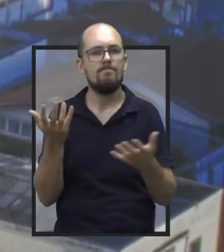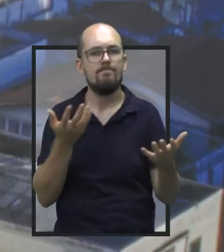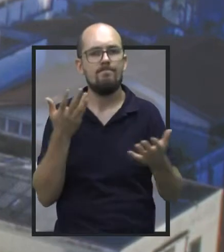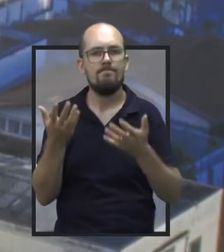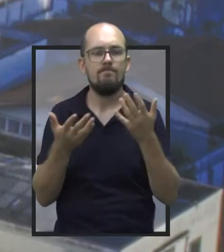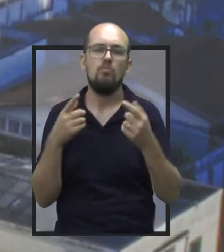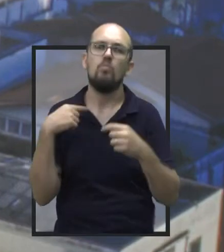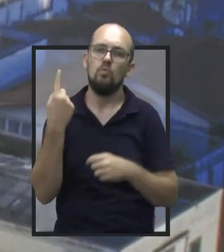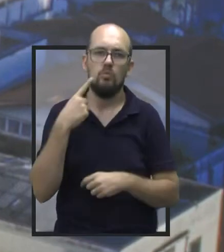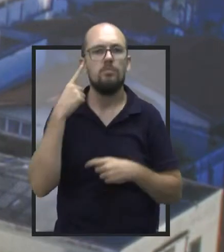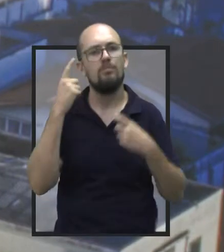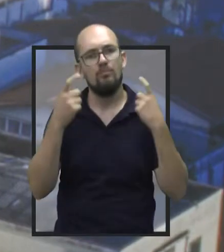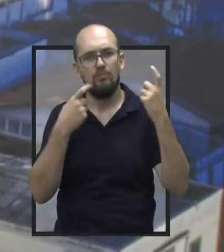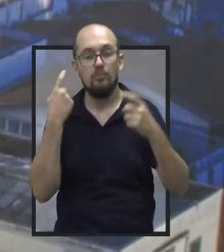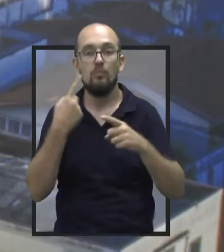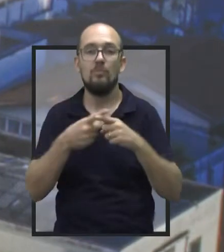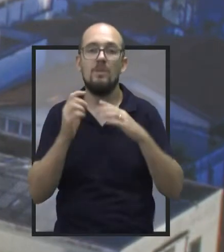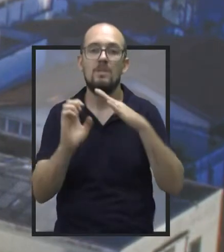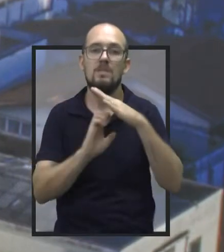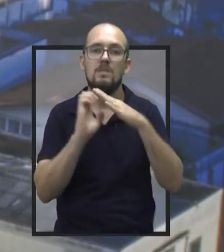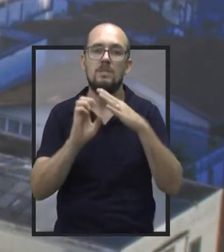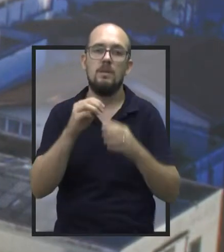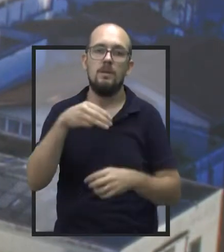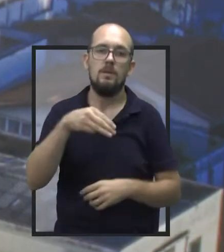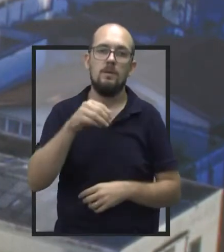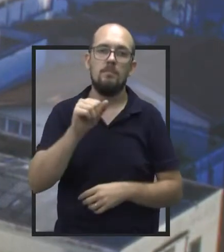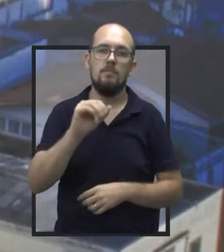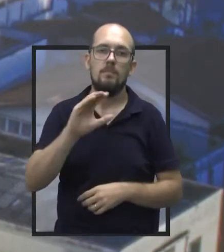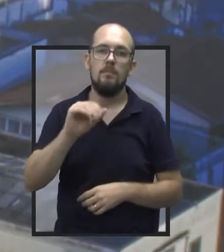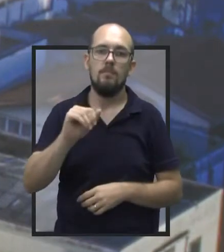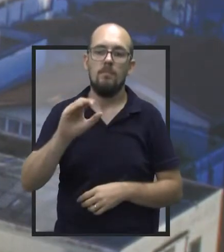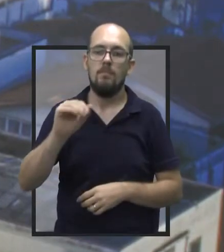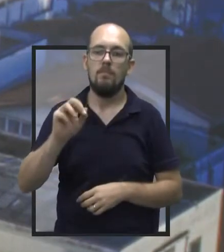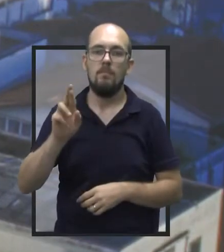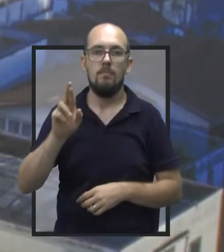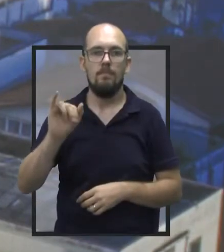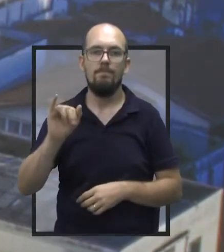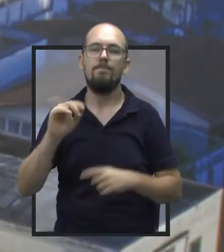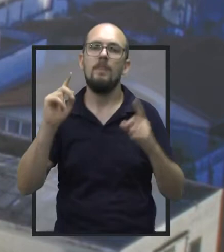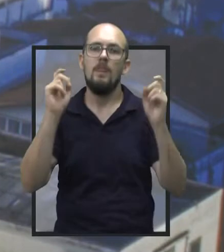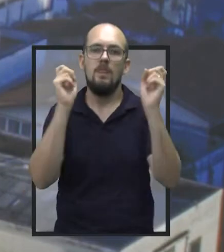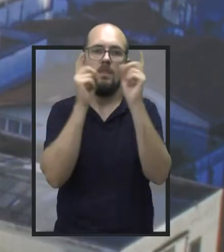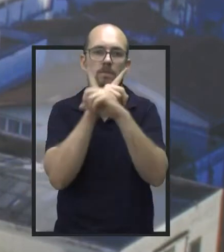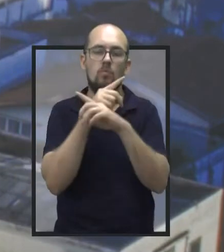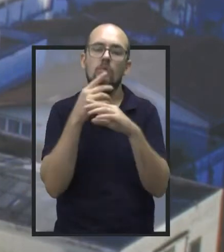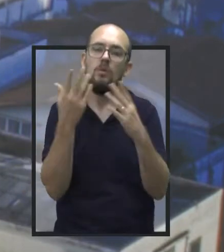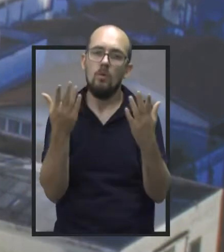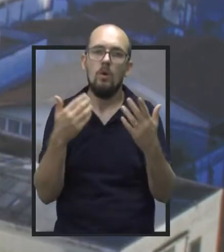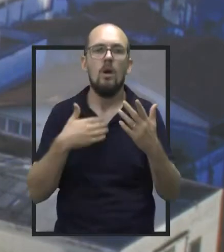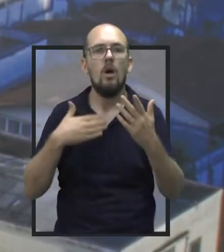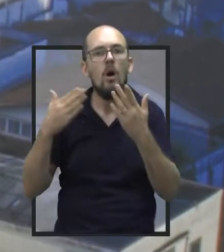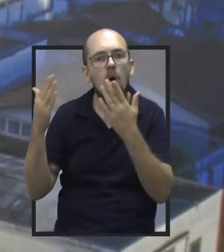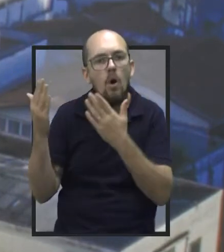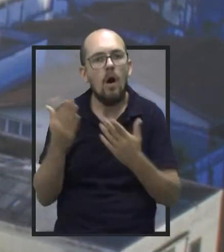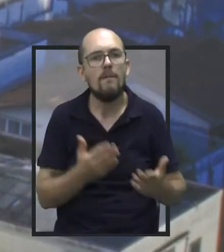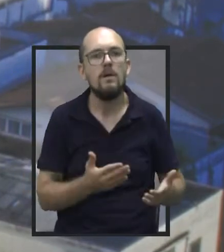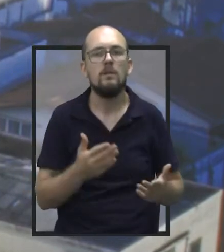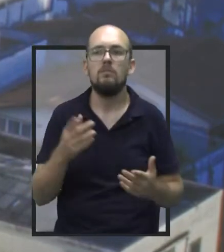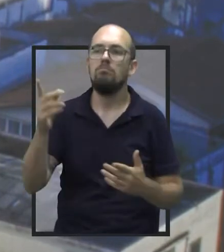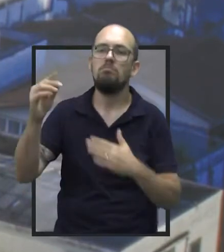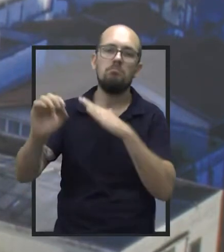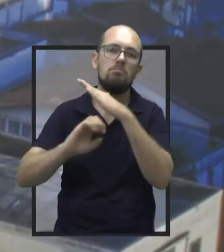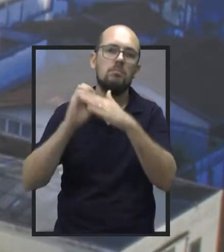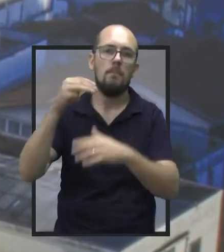a gente sabe que a autoempresa Macacari tem passado por dificuldades. Então até convidei, deixei em aberto para eles estarem usando a